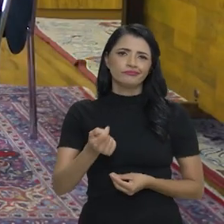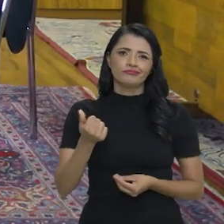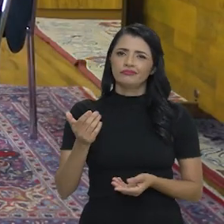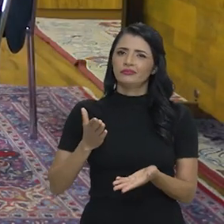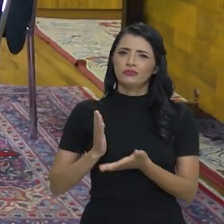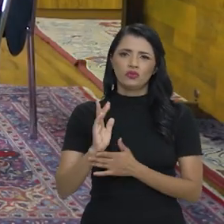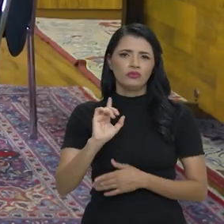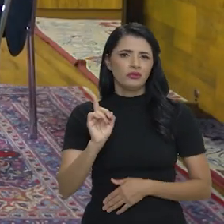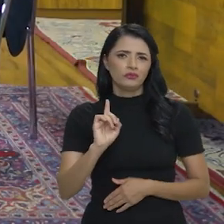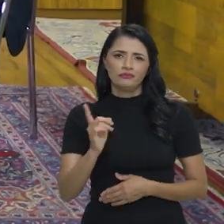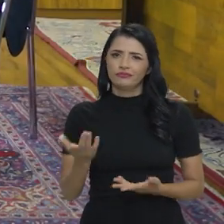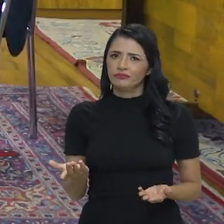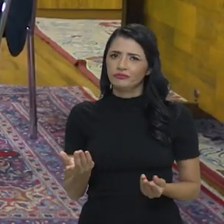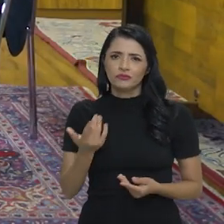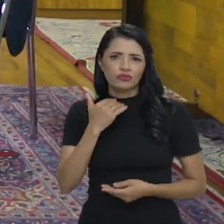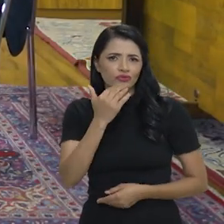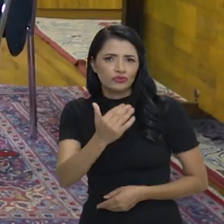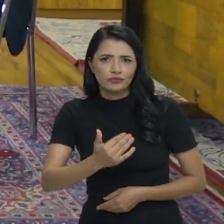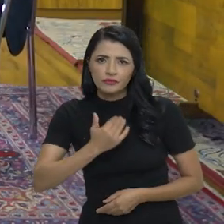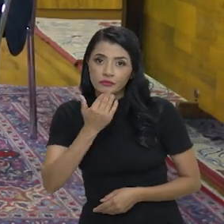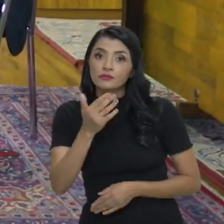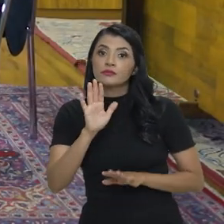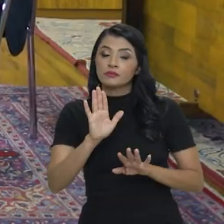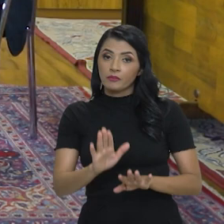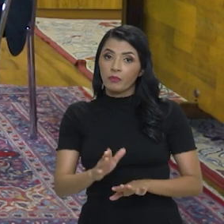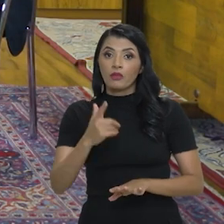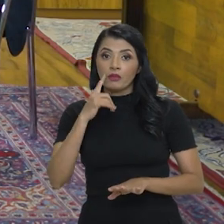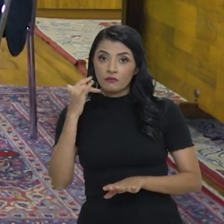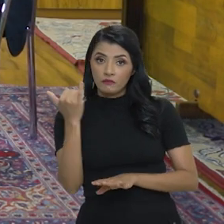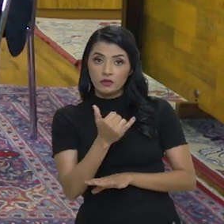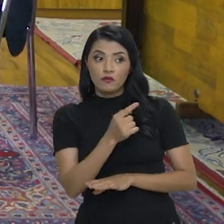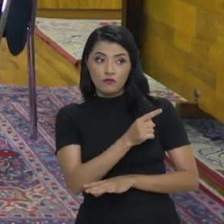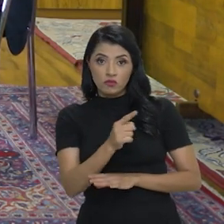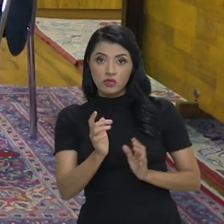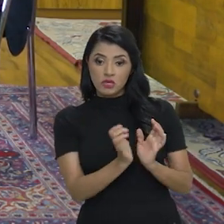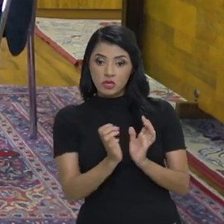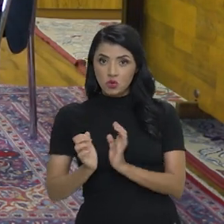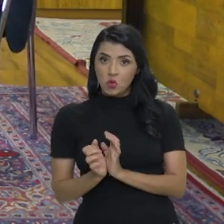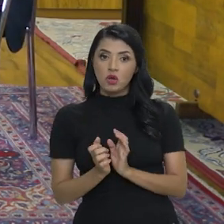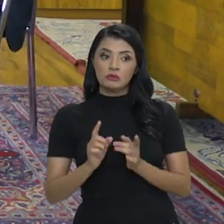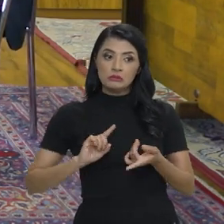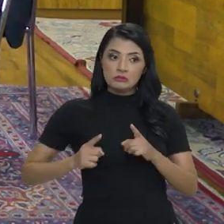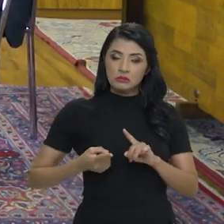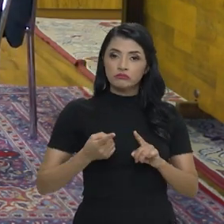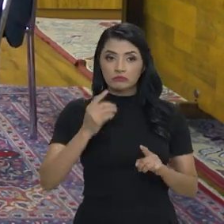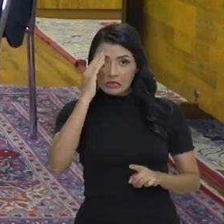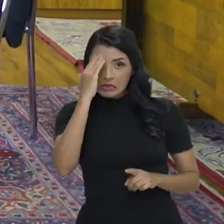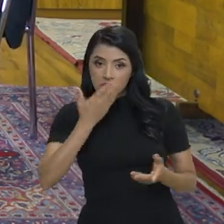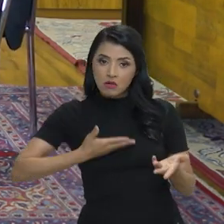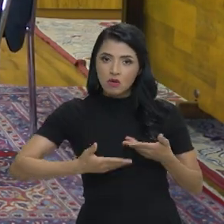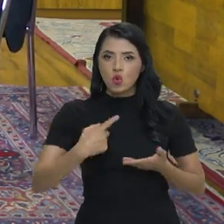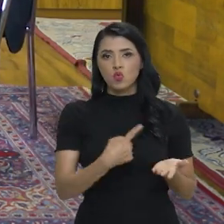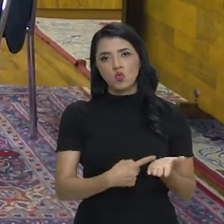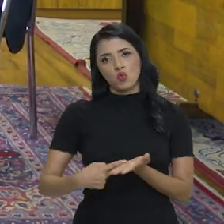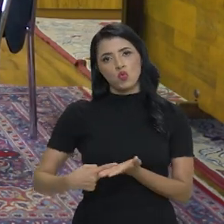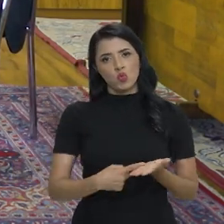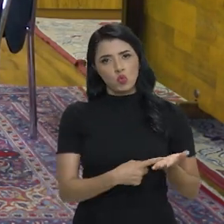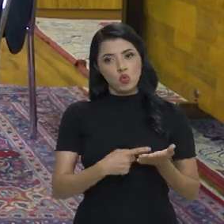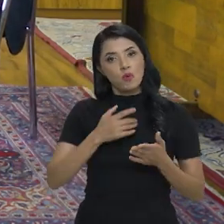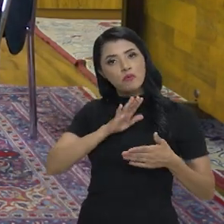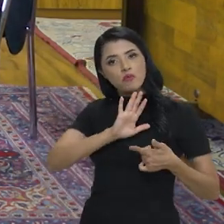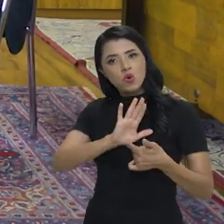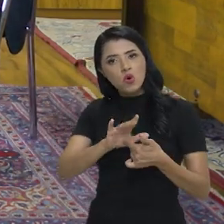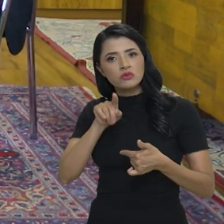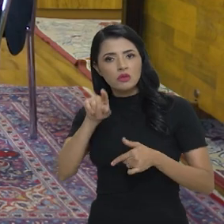pouca chance de transitar no Congresso Nacional. Então, a diretriz é, olha, vocês se entendam aí. Mostrem